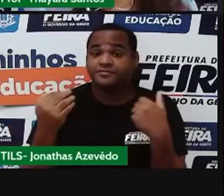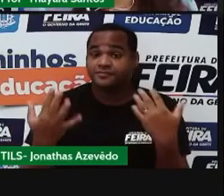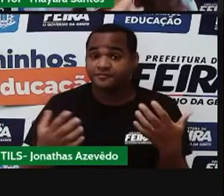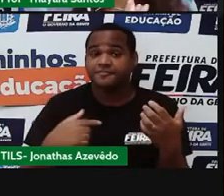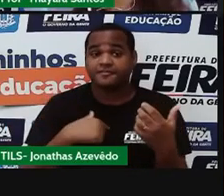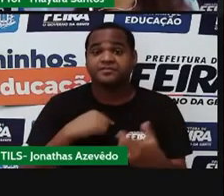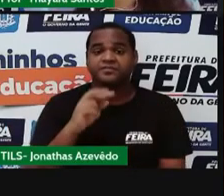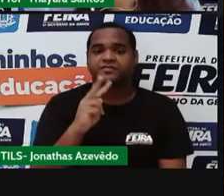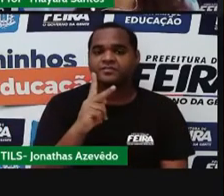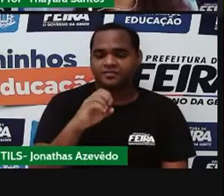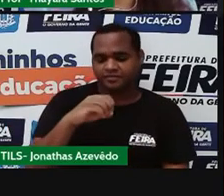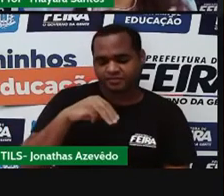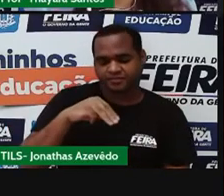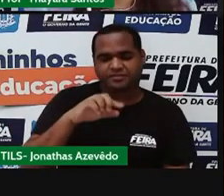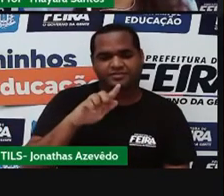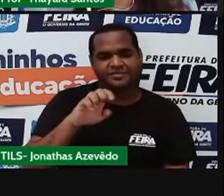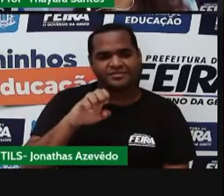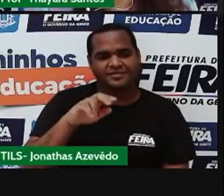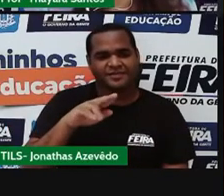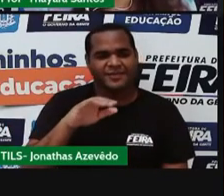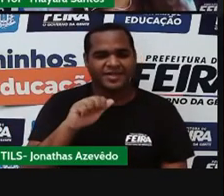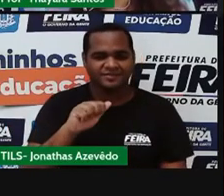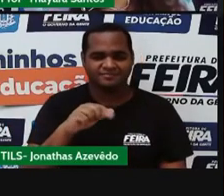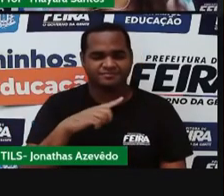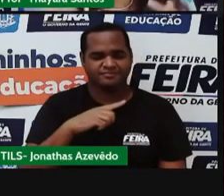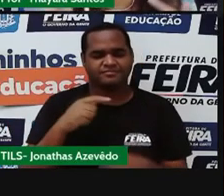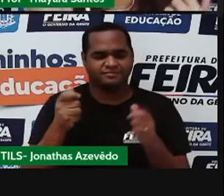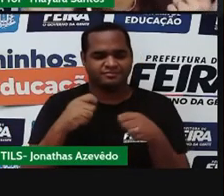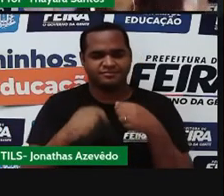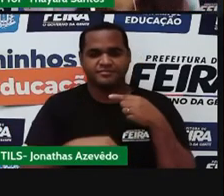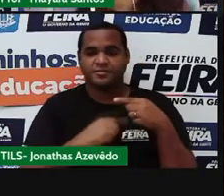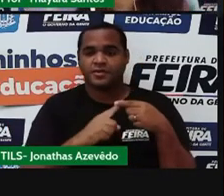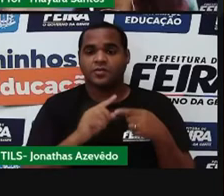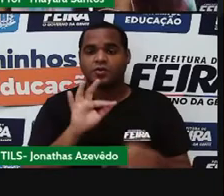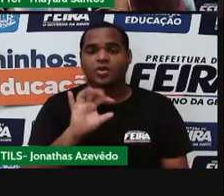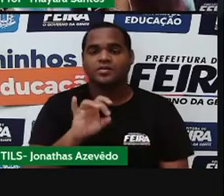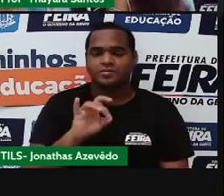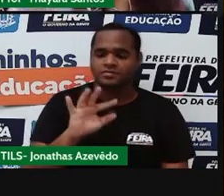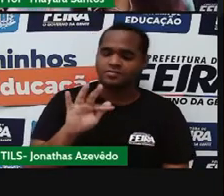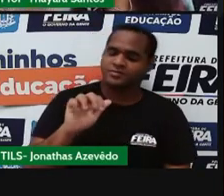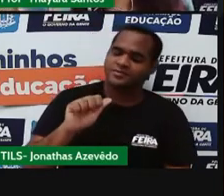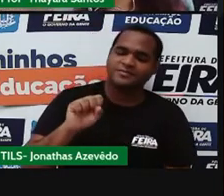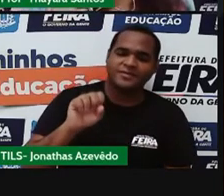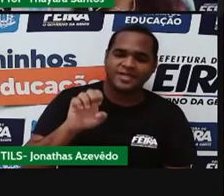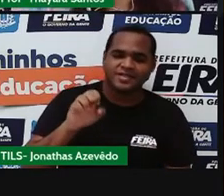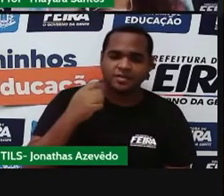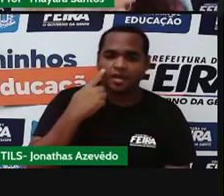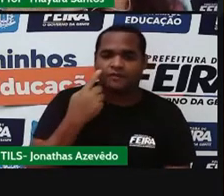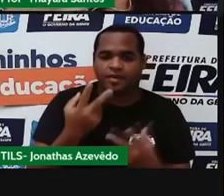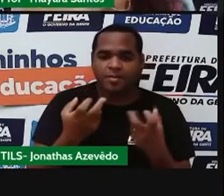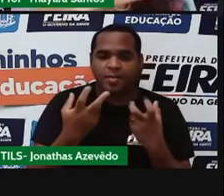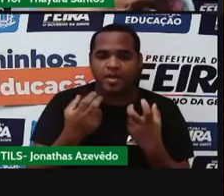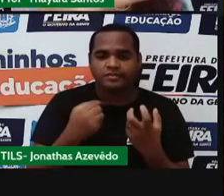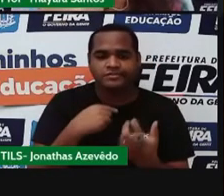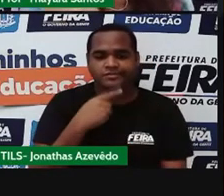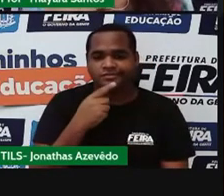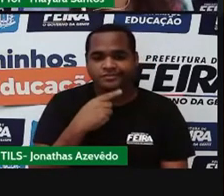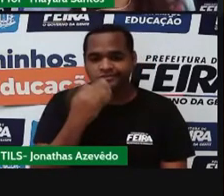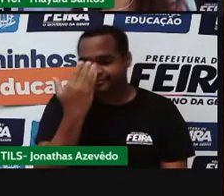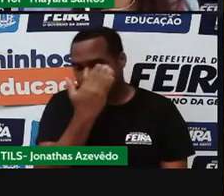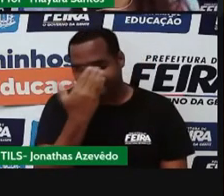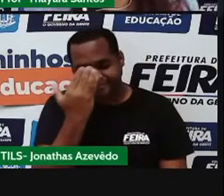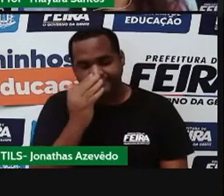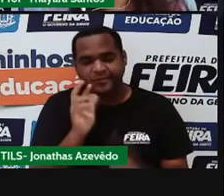homogênea. E a gente também pode dizer que ela só tem uma fase, porque eu olho para aquela mistura e não consigo ver